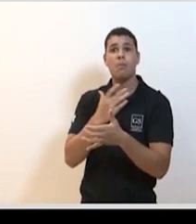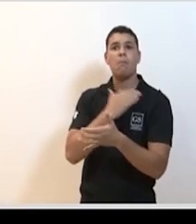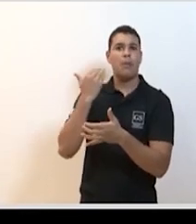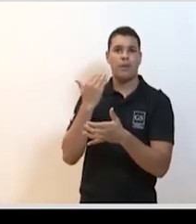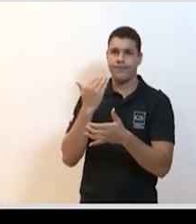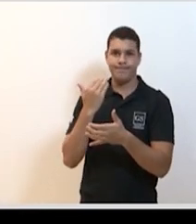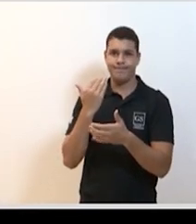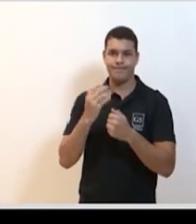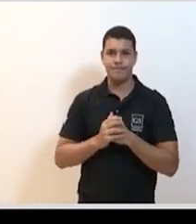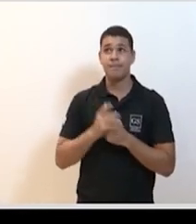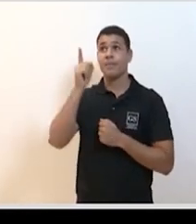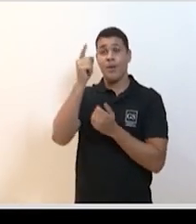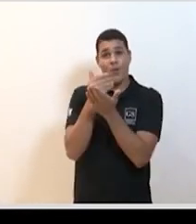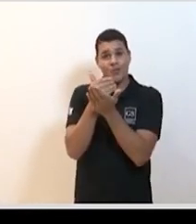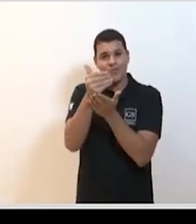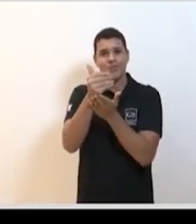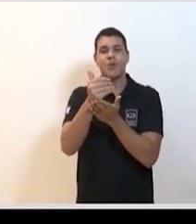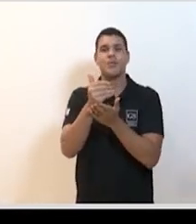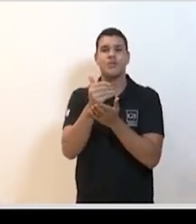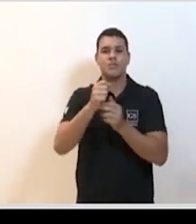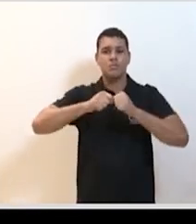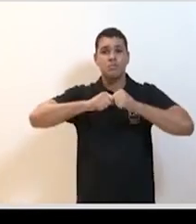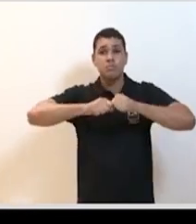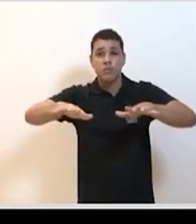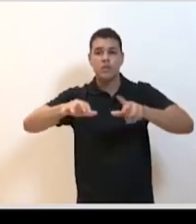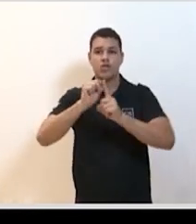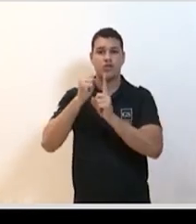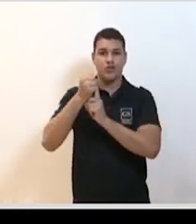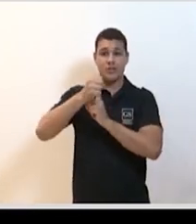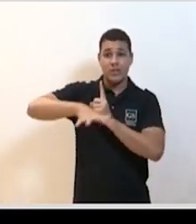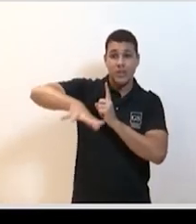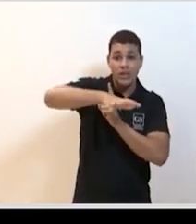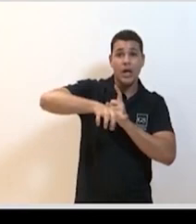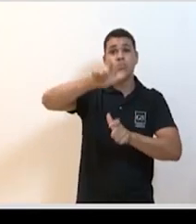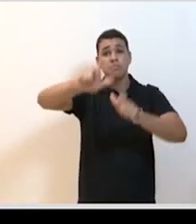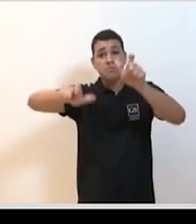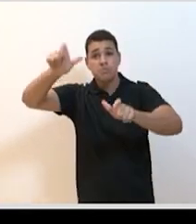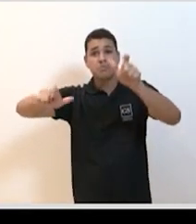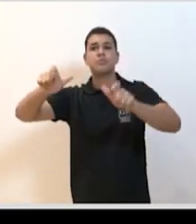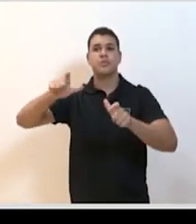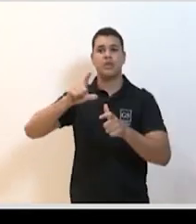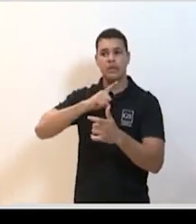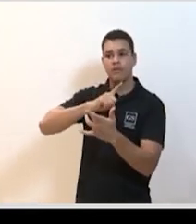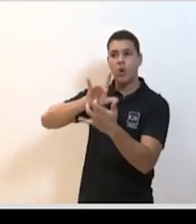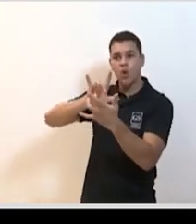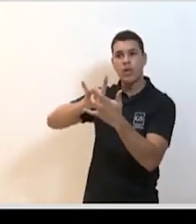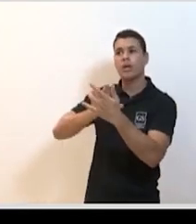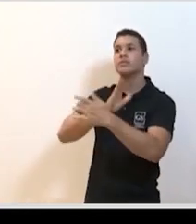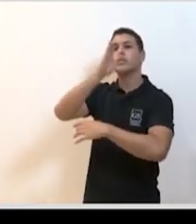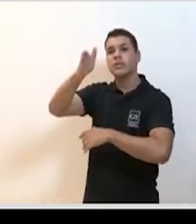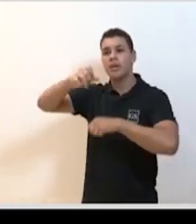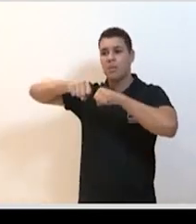início da epidemia, o gráfico principalmente voltado para a população que tinha contato com aquele mercado em Wuhan, a faixa etária um pouco menor,